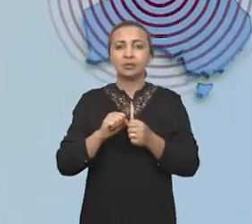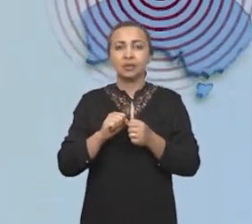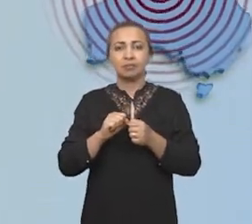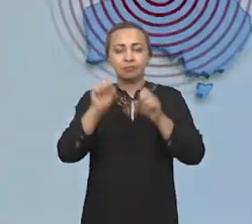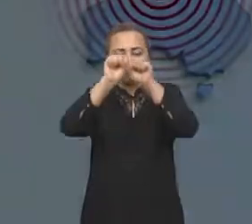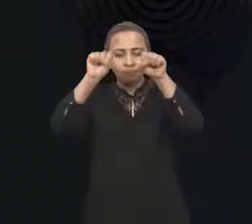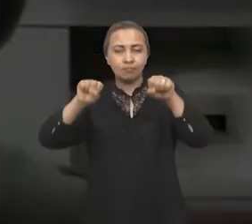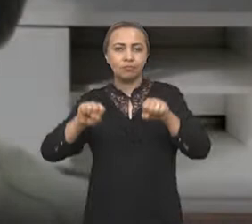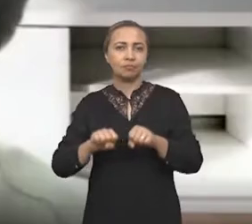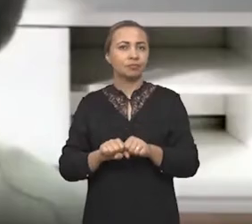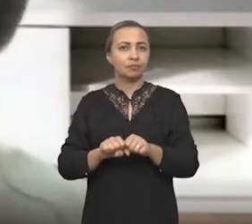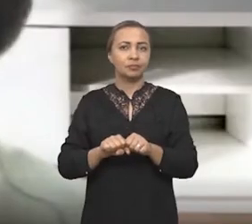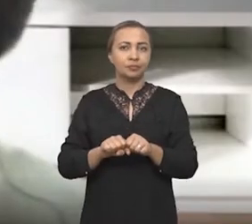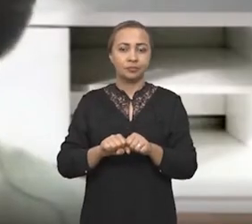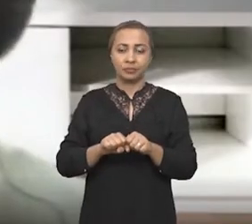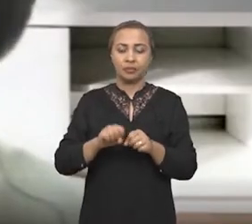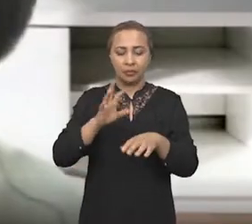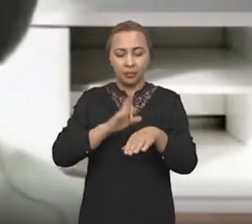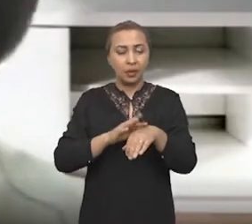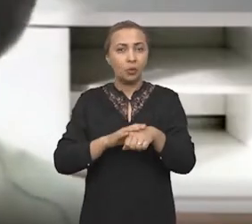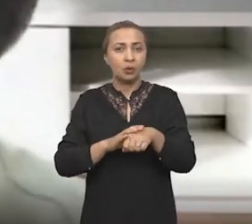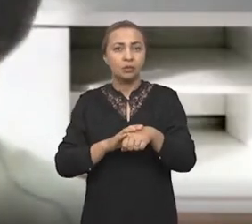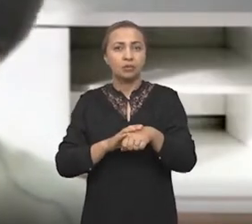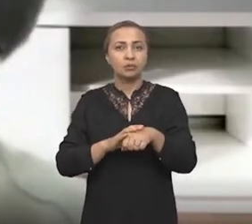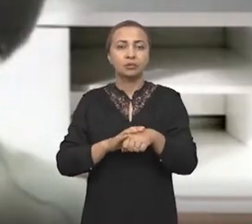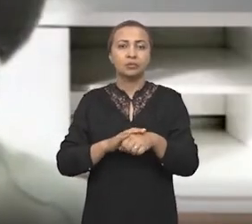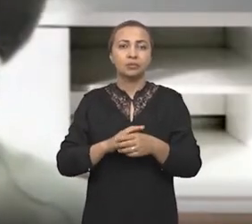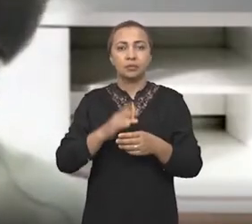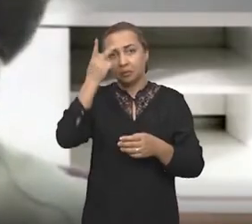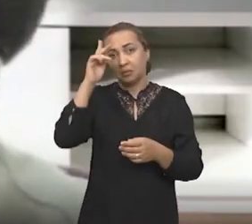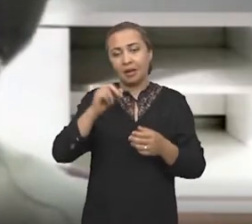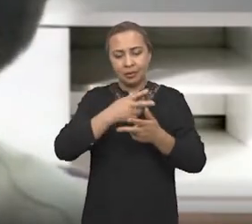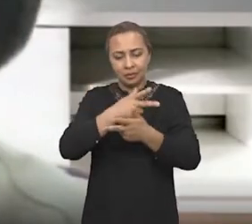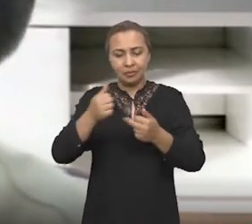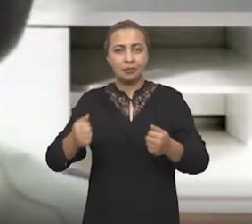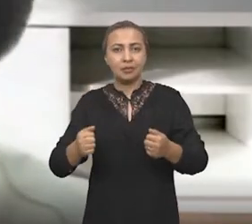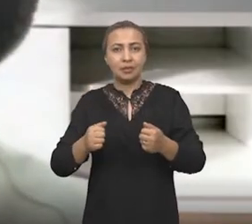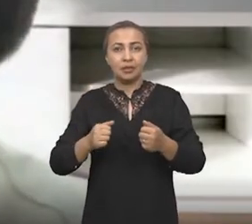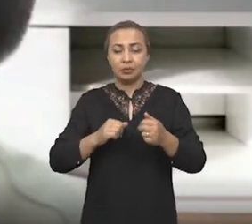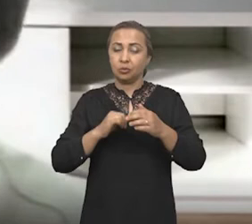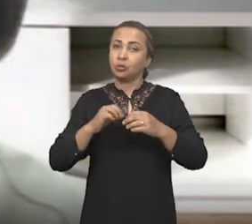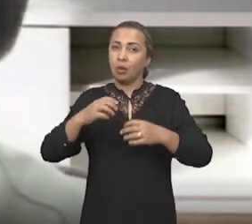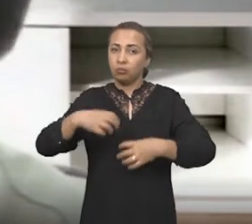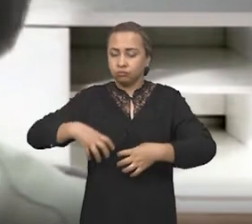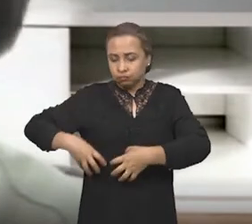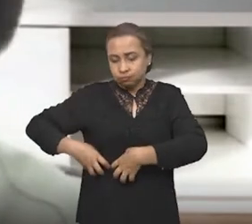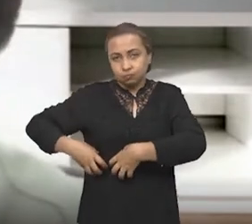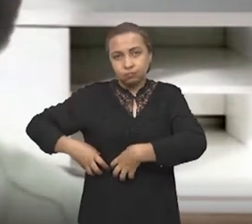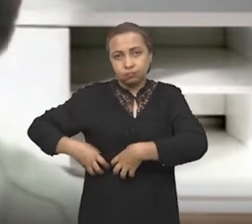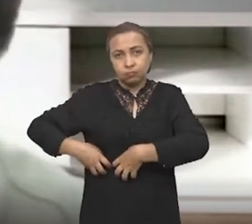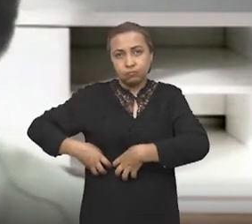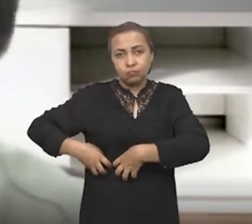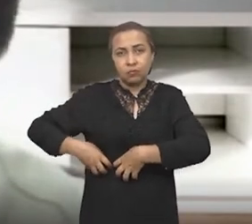sistematização, né, dessas doenças para vários órgãos diferentes do corpo, entendeu?